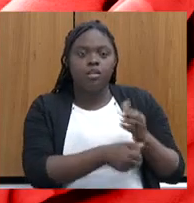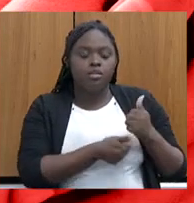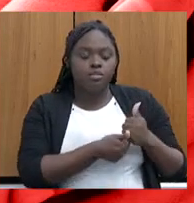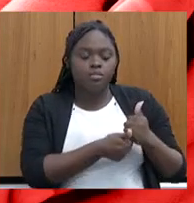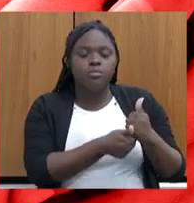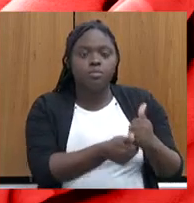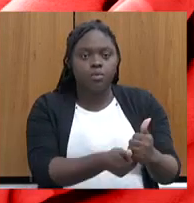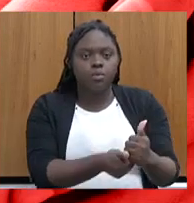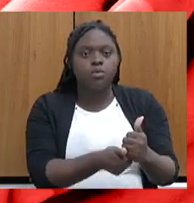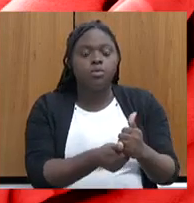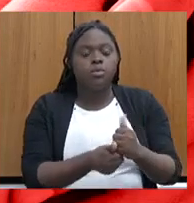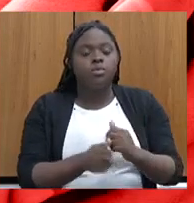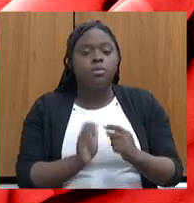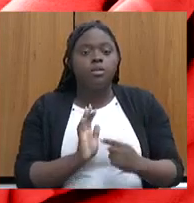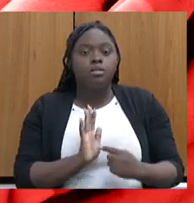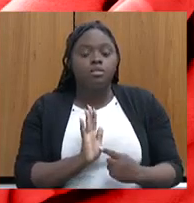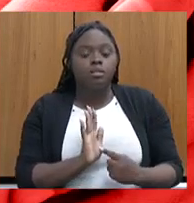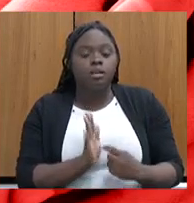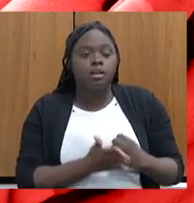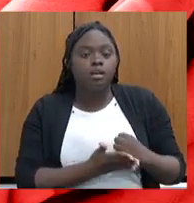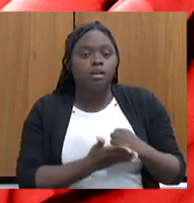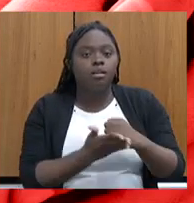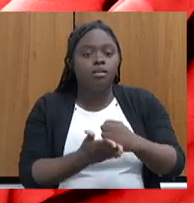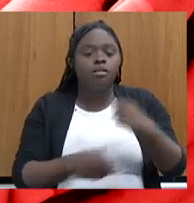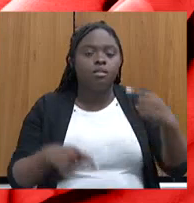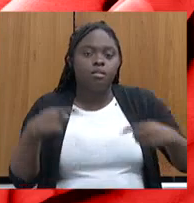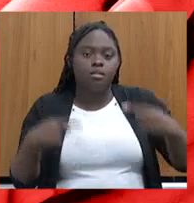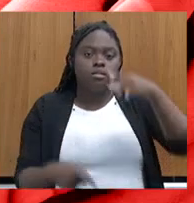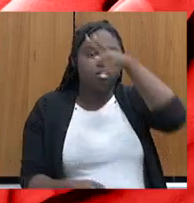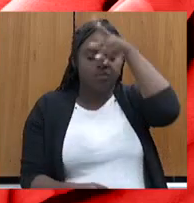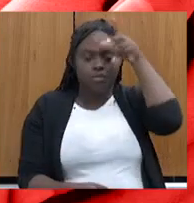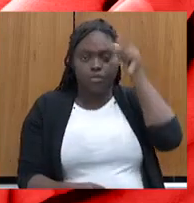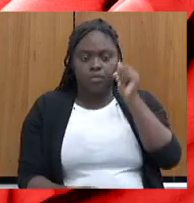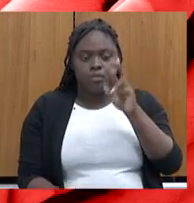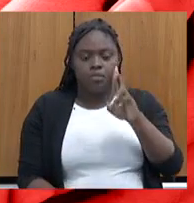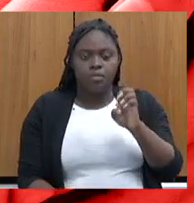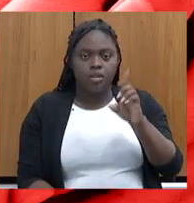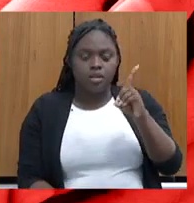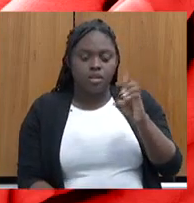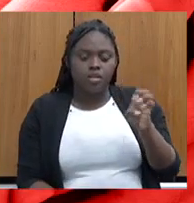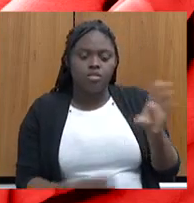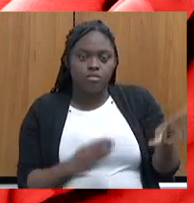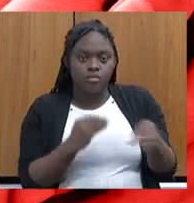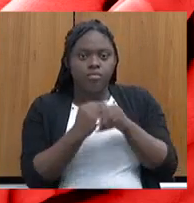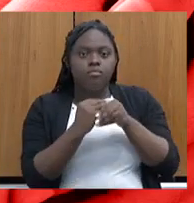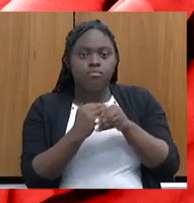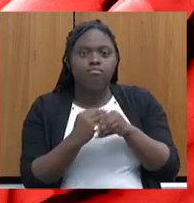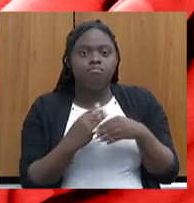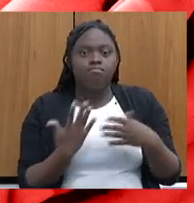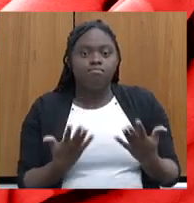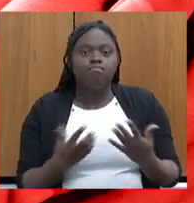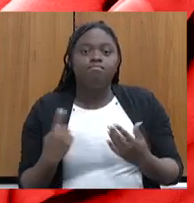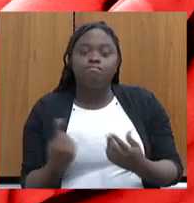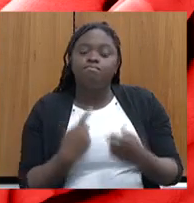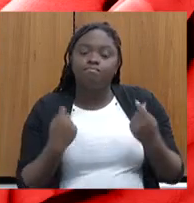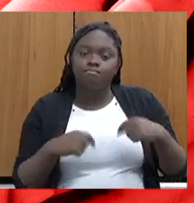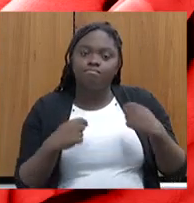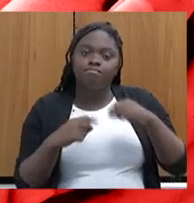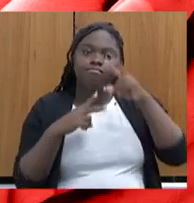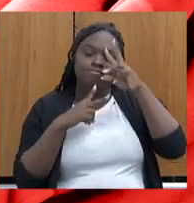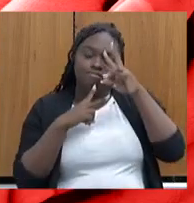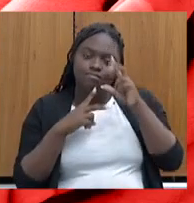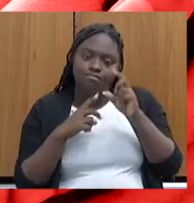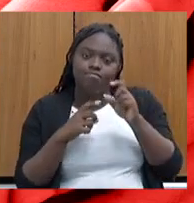ajuda a utilizar a política pública. uma rede complementar. Então, é muito... A gente precisa fortalecê-lo. E esse